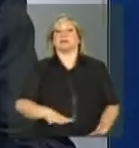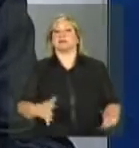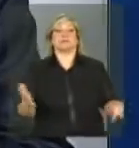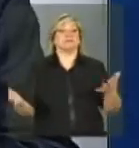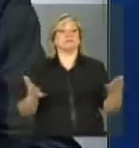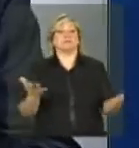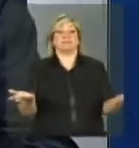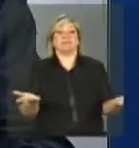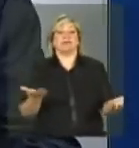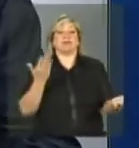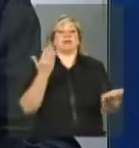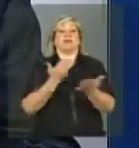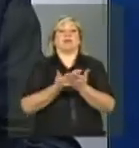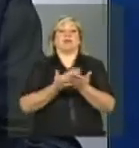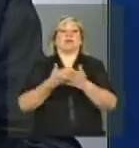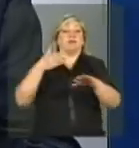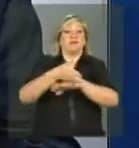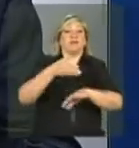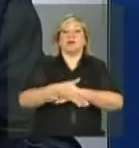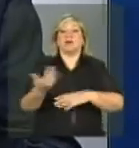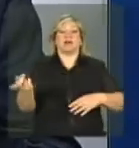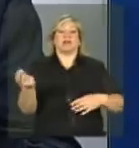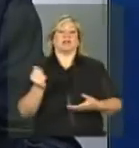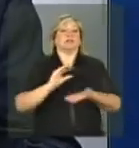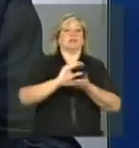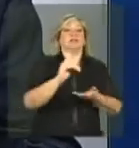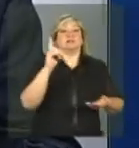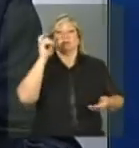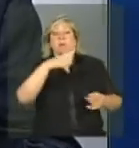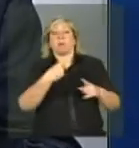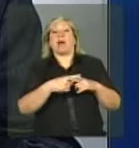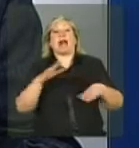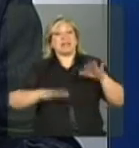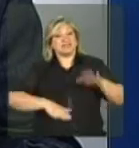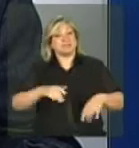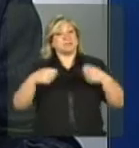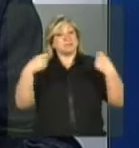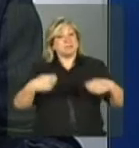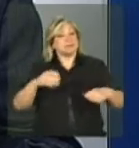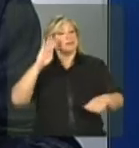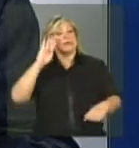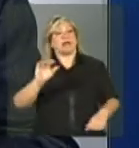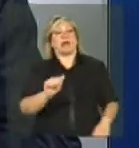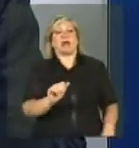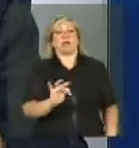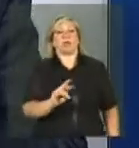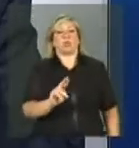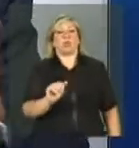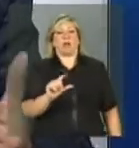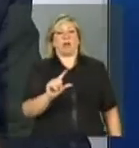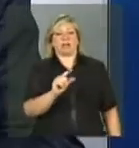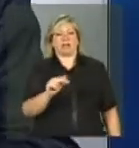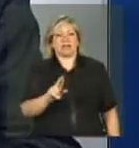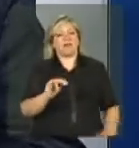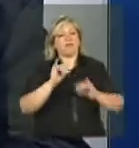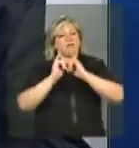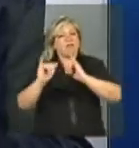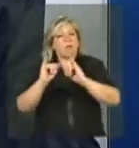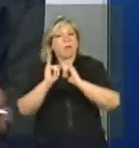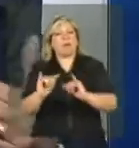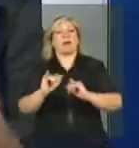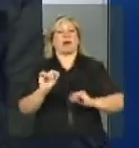acompanhamento. Pode ser uma situação de transferência de escola,